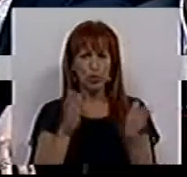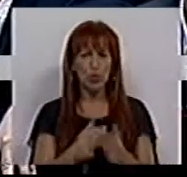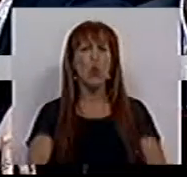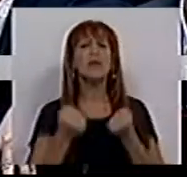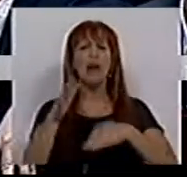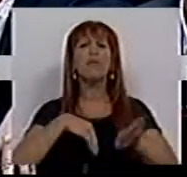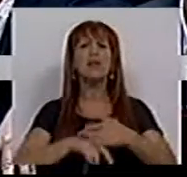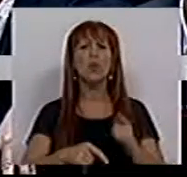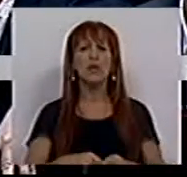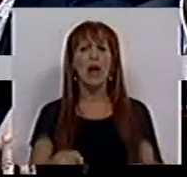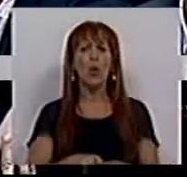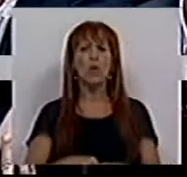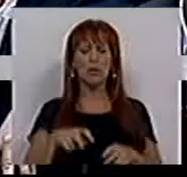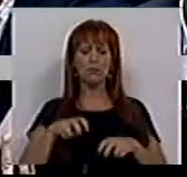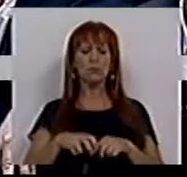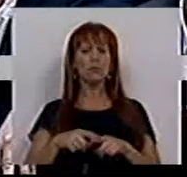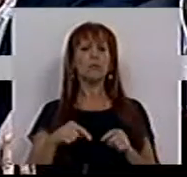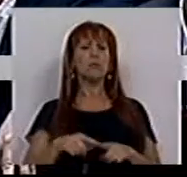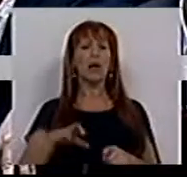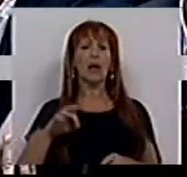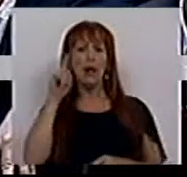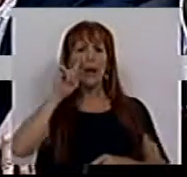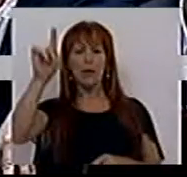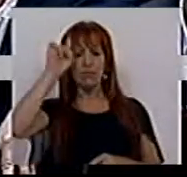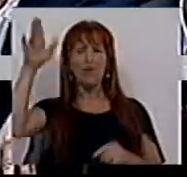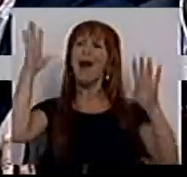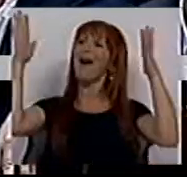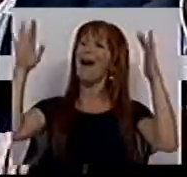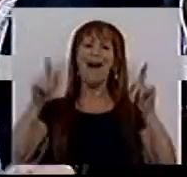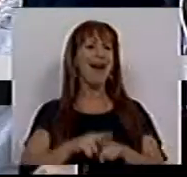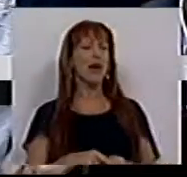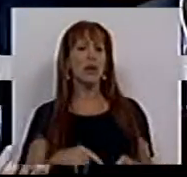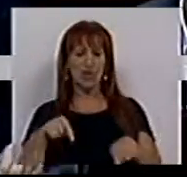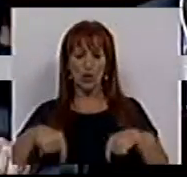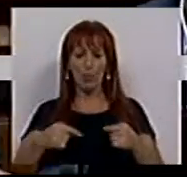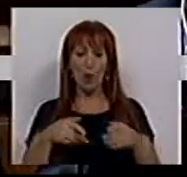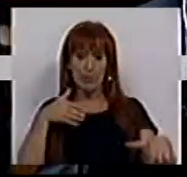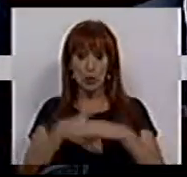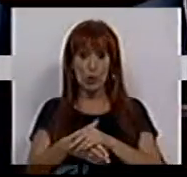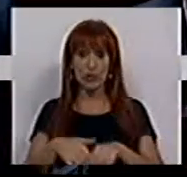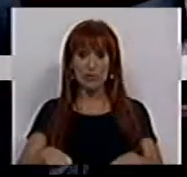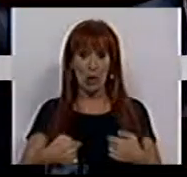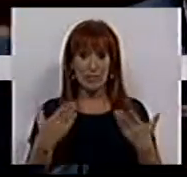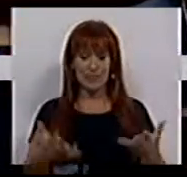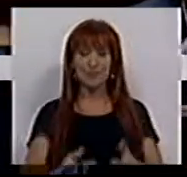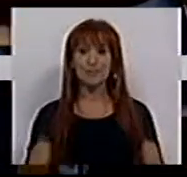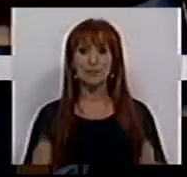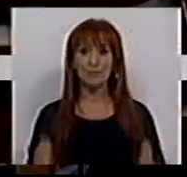é capaz de fazer é ficar no camarote de Angela Merkel a bater palmas aos golos da própria baliza. Obrigada. Obrigada.